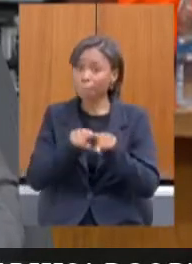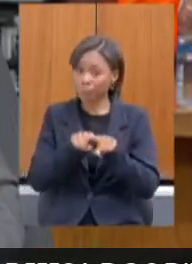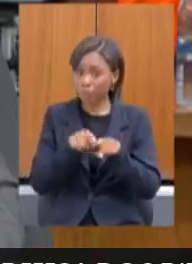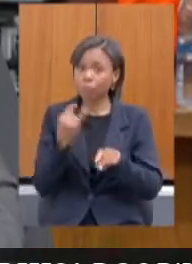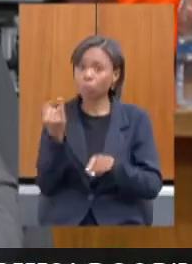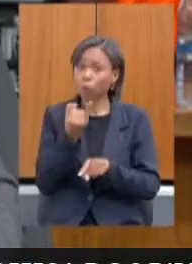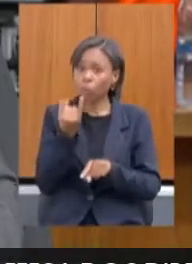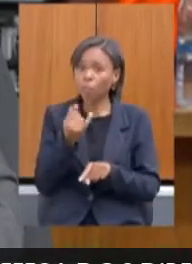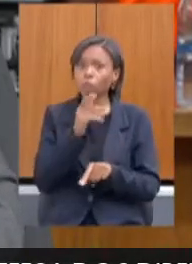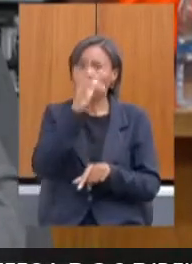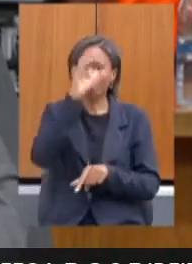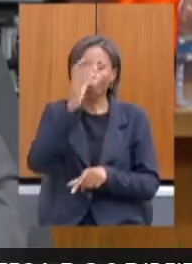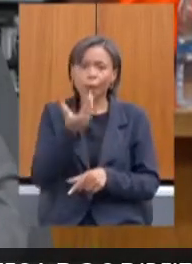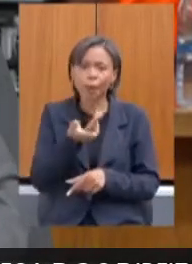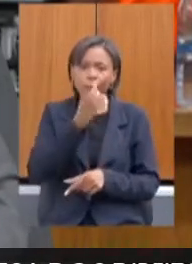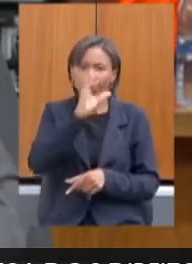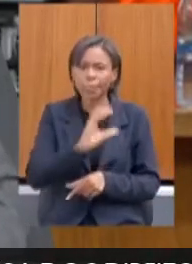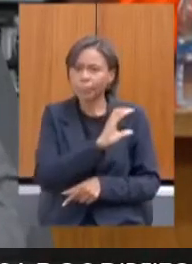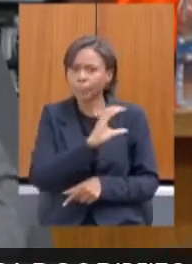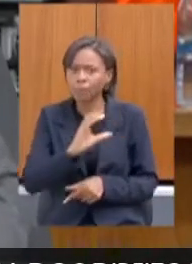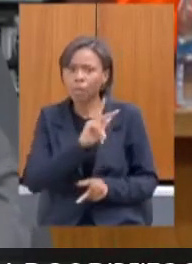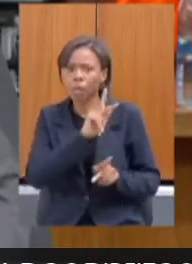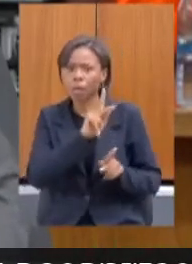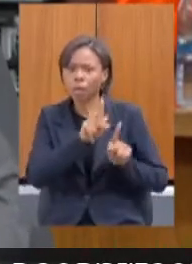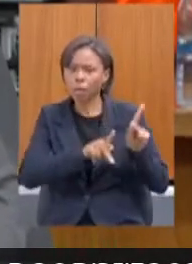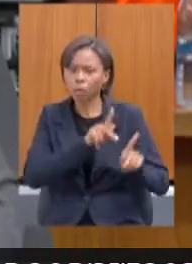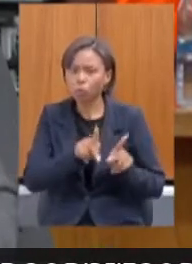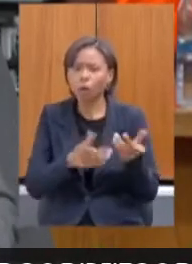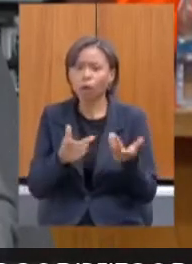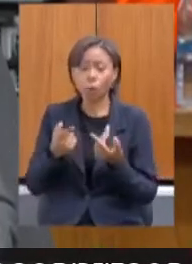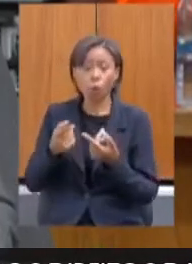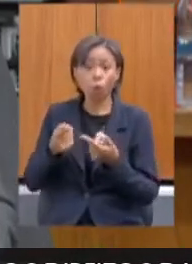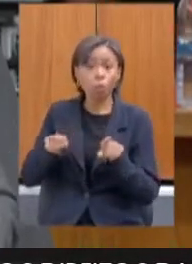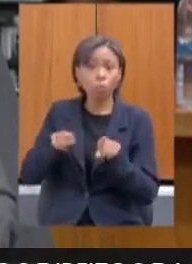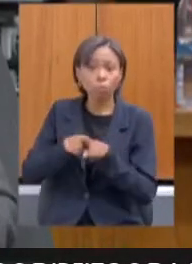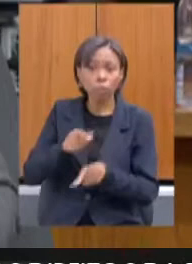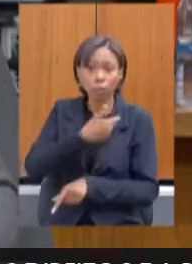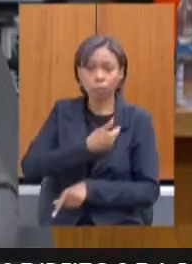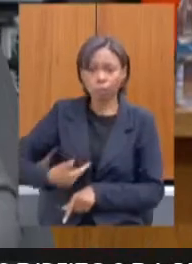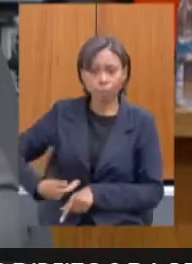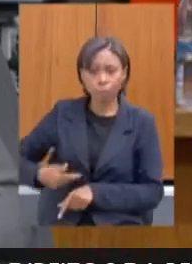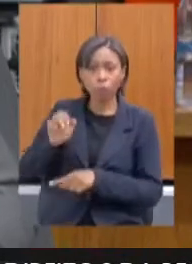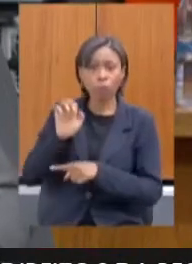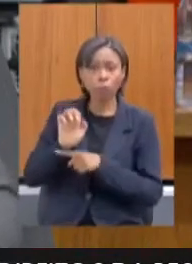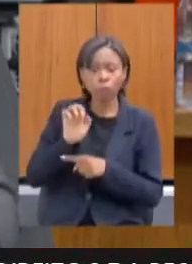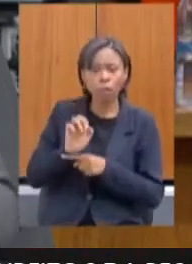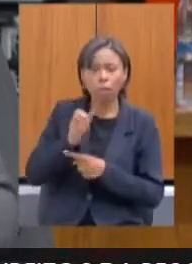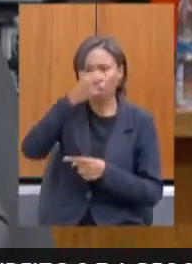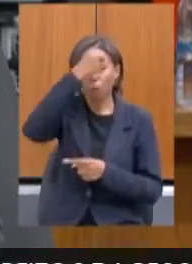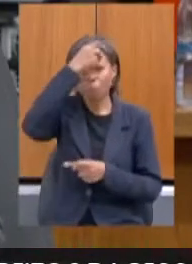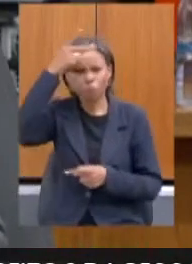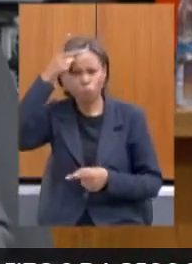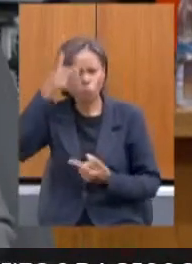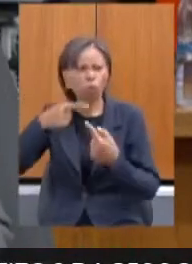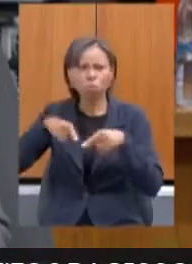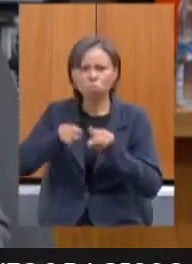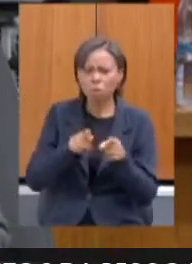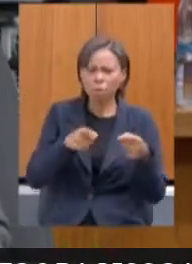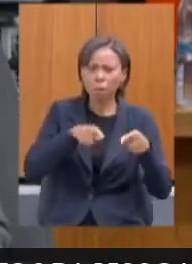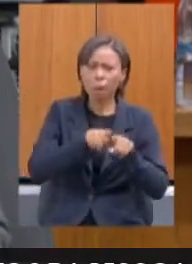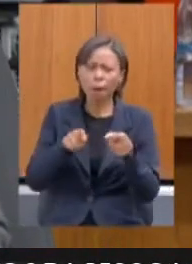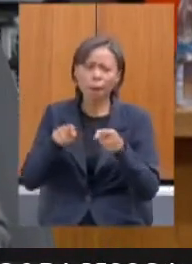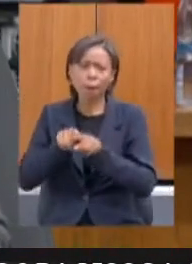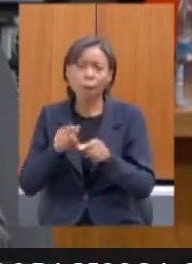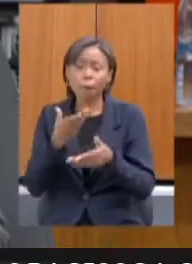arquidiocese, o governo do Estado, prefeitura, onde foram feitos mais de 56 mil atendimentos para as